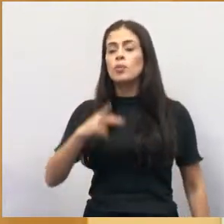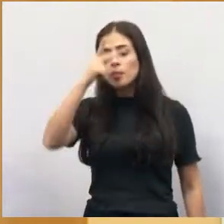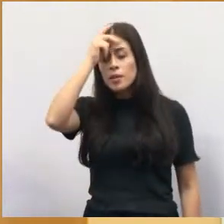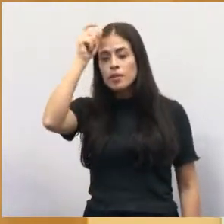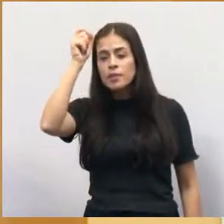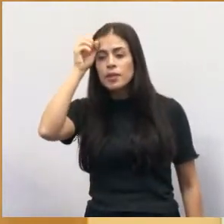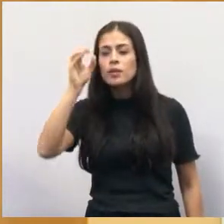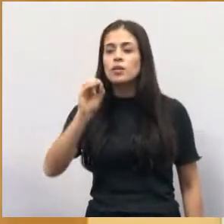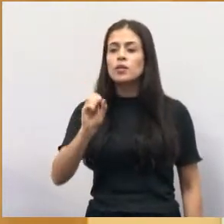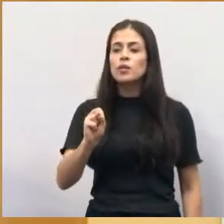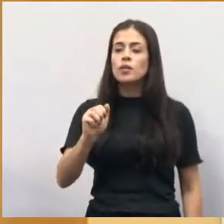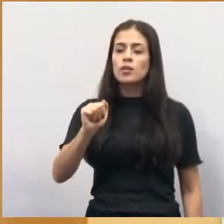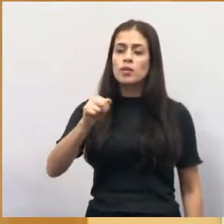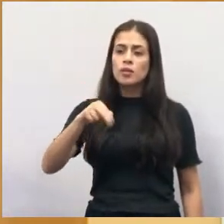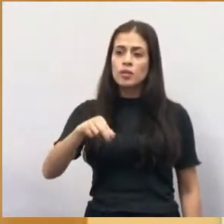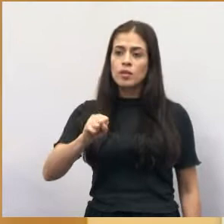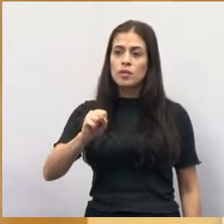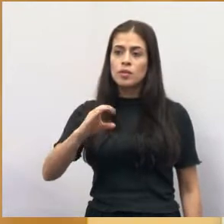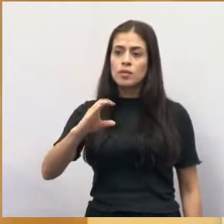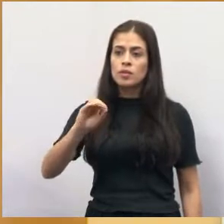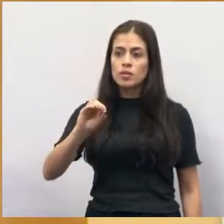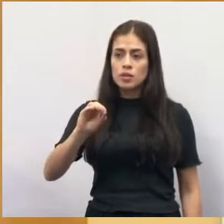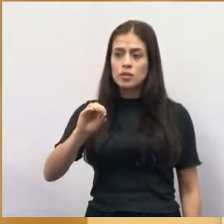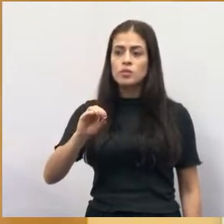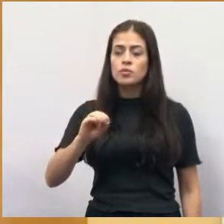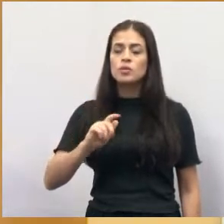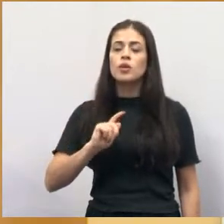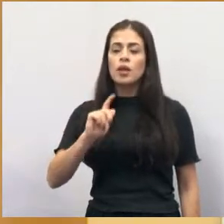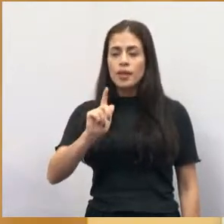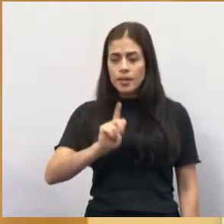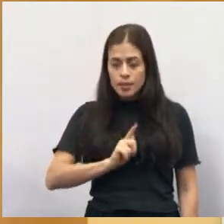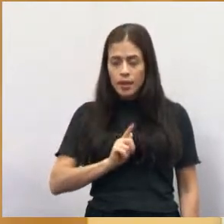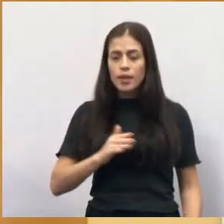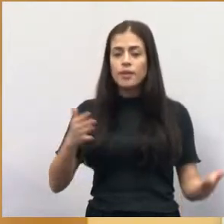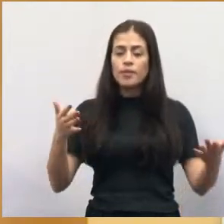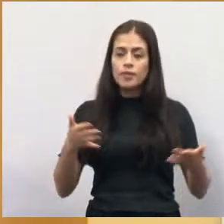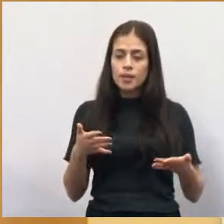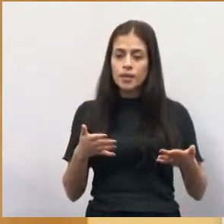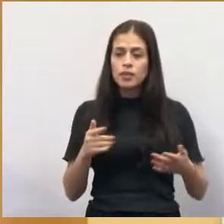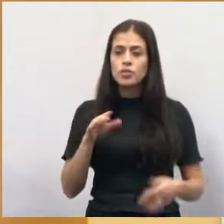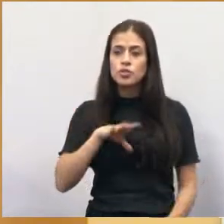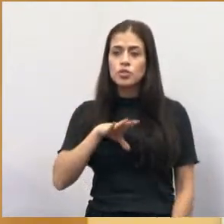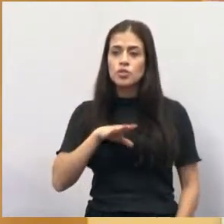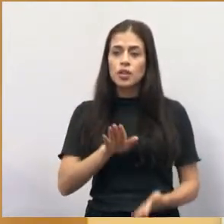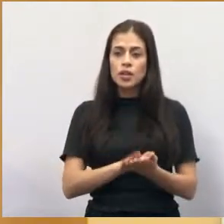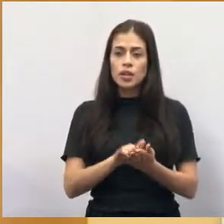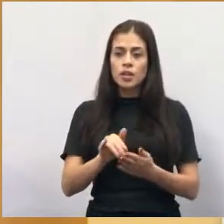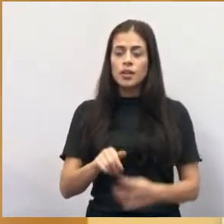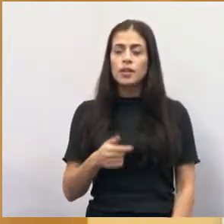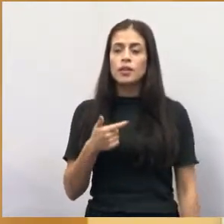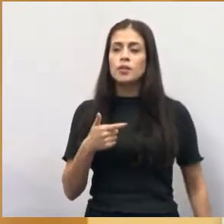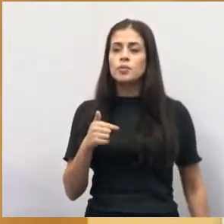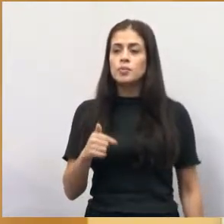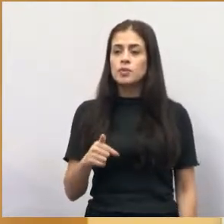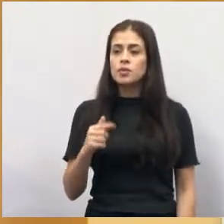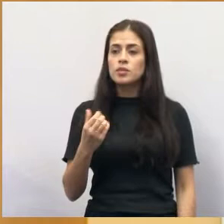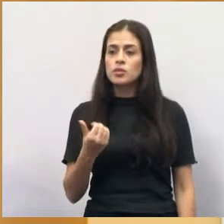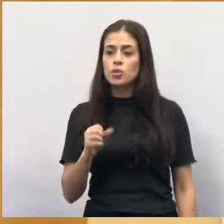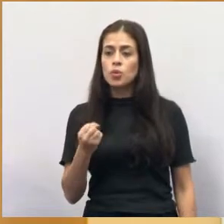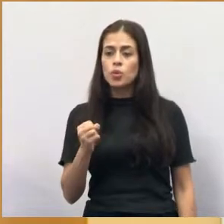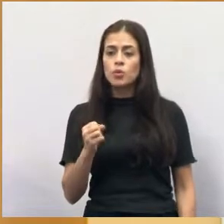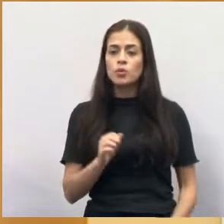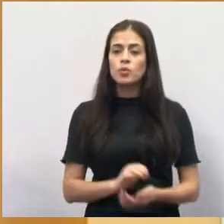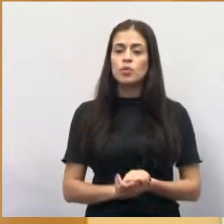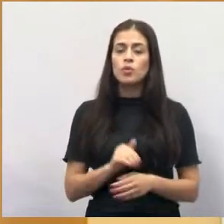mandatos e o Emílio teve em Jacareí 2.102 votos. Então eu quero agradecer você que